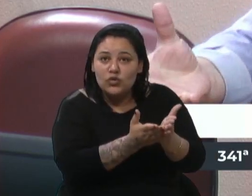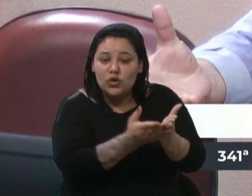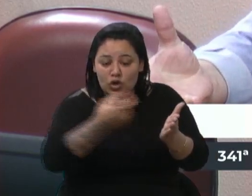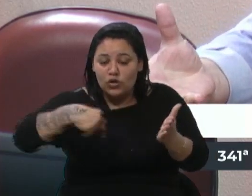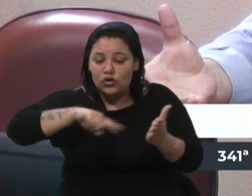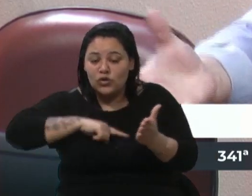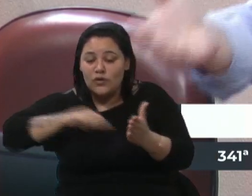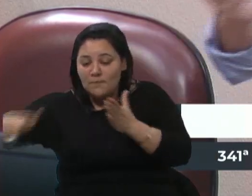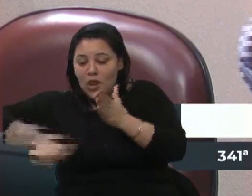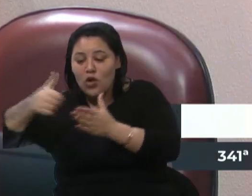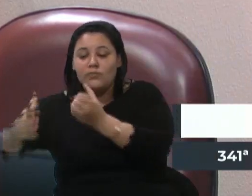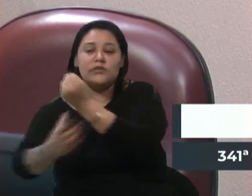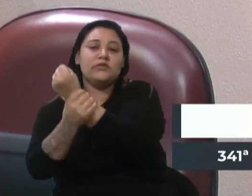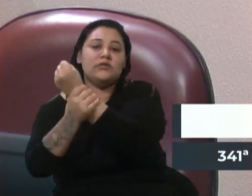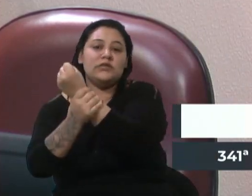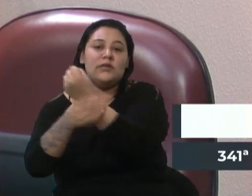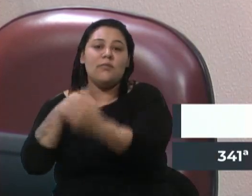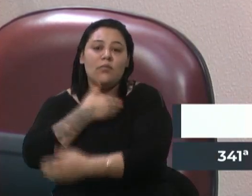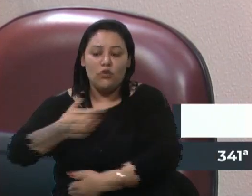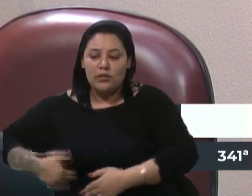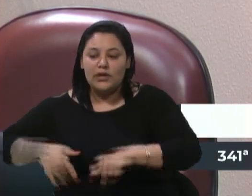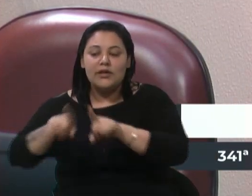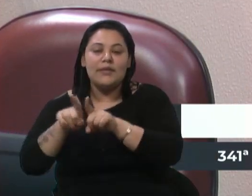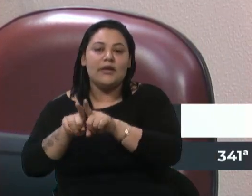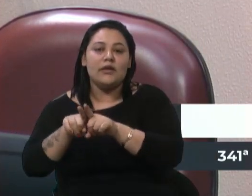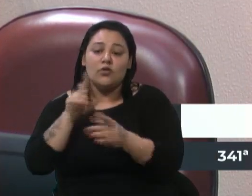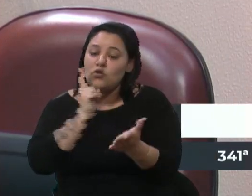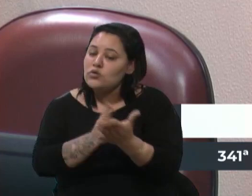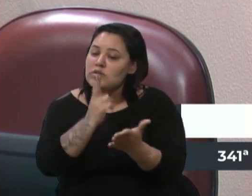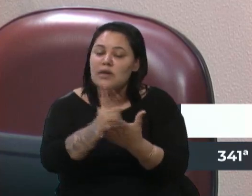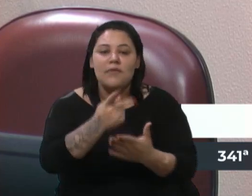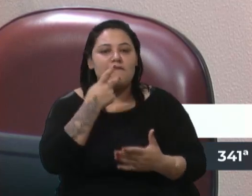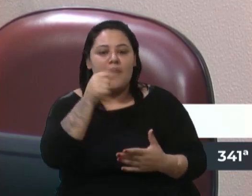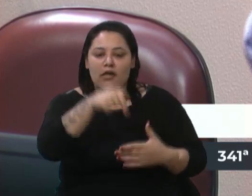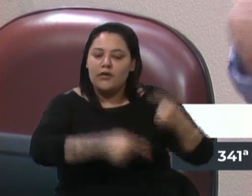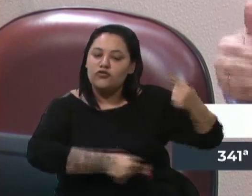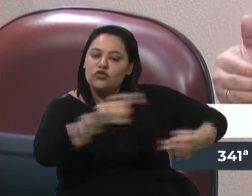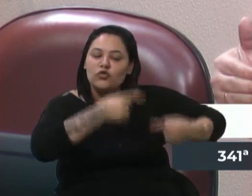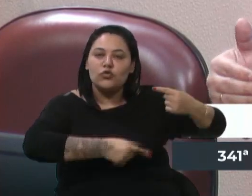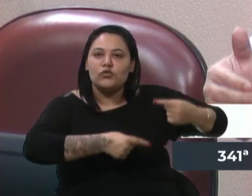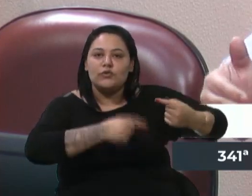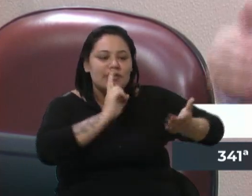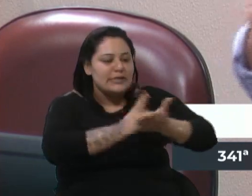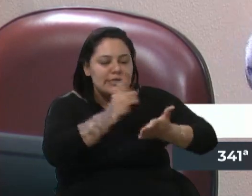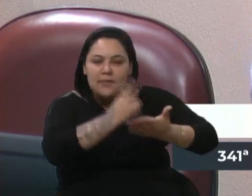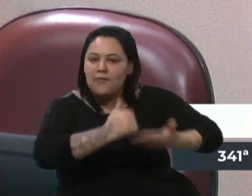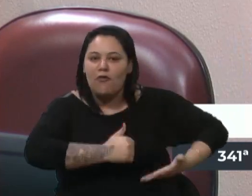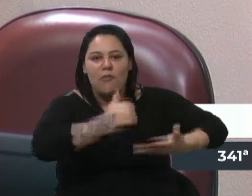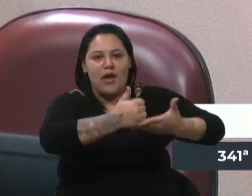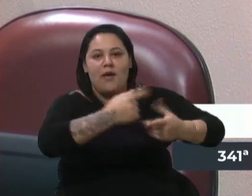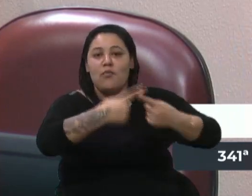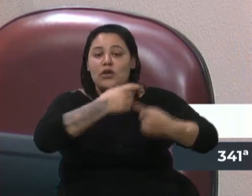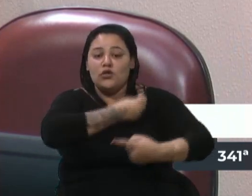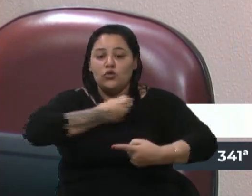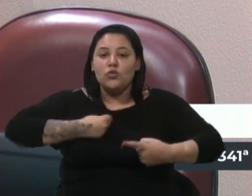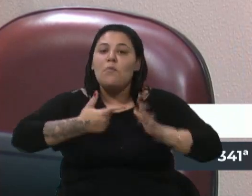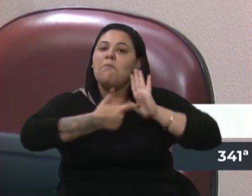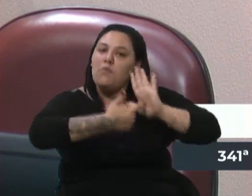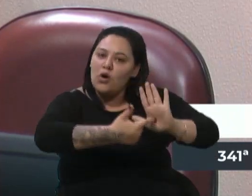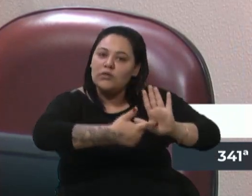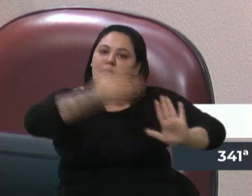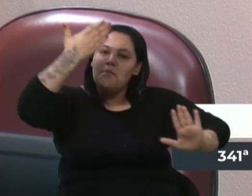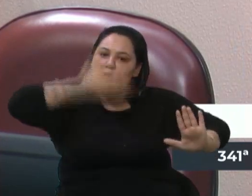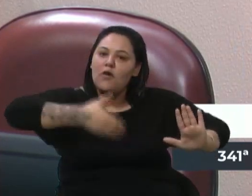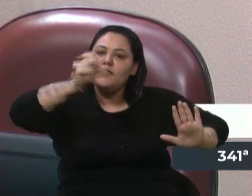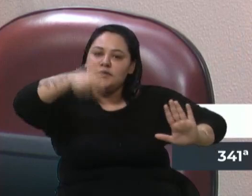segurança pública. É isso que a gente vai sempre aqui debater e estar a favor, porque os números mostram isso e